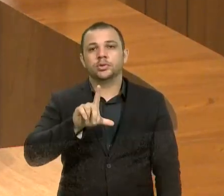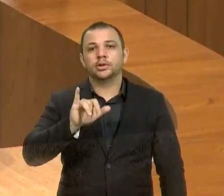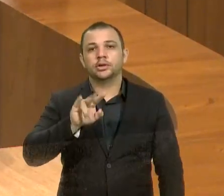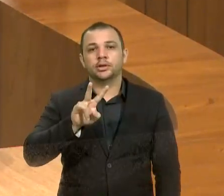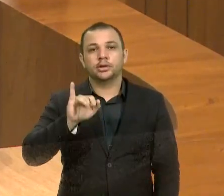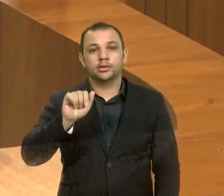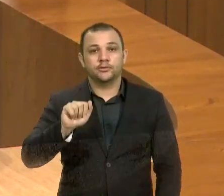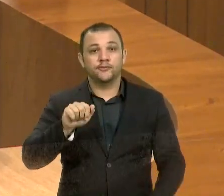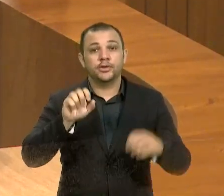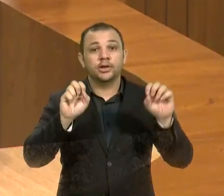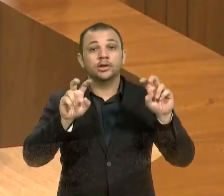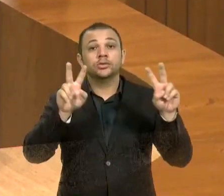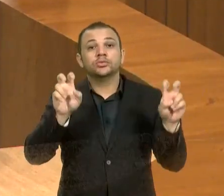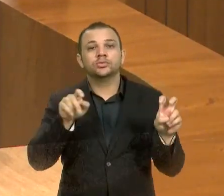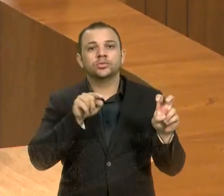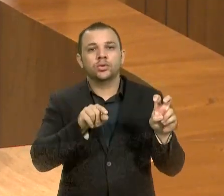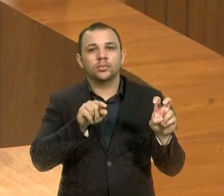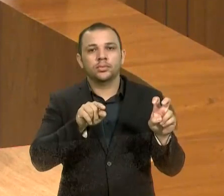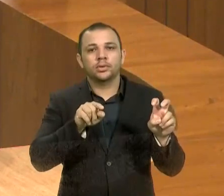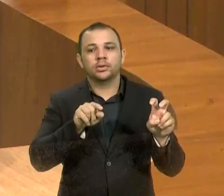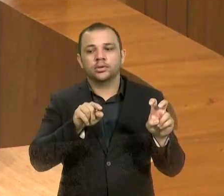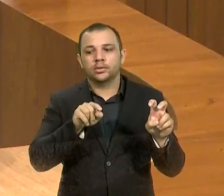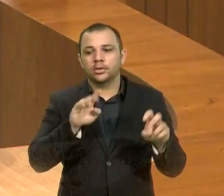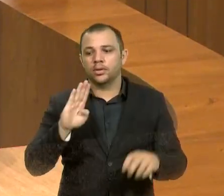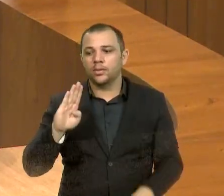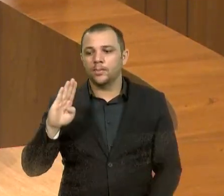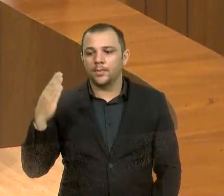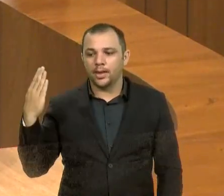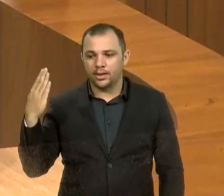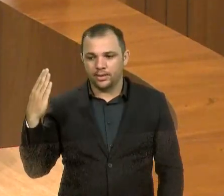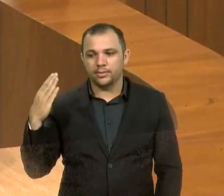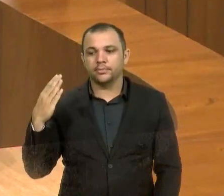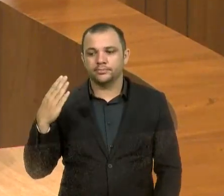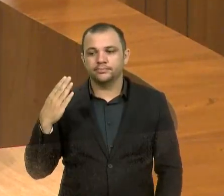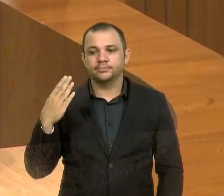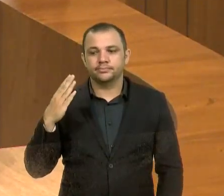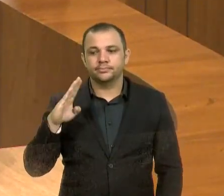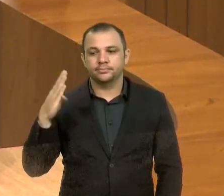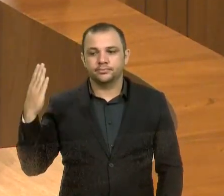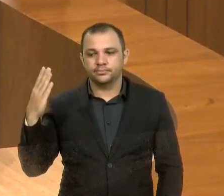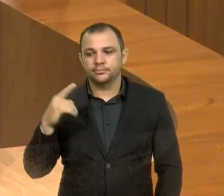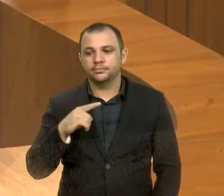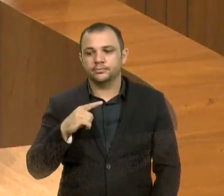referente ao bar, que ela determinou ao bar,